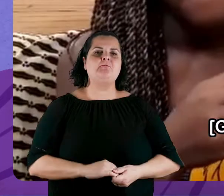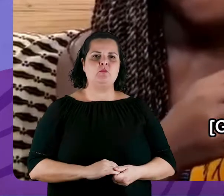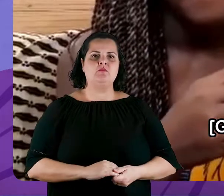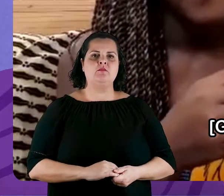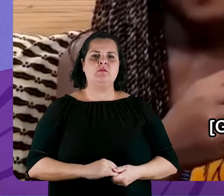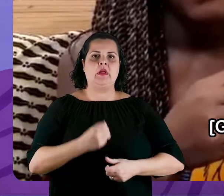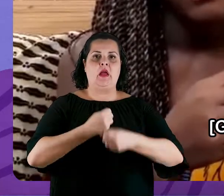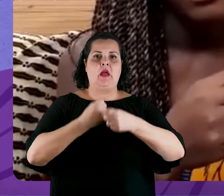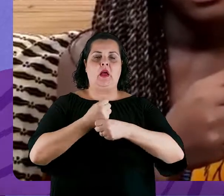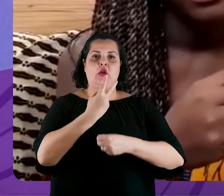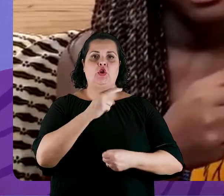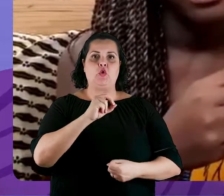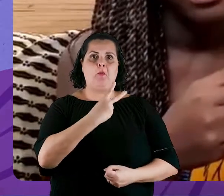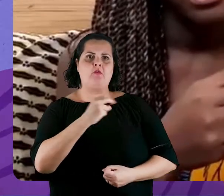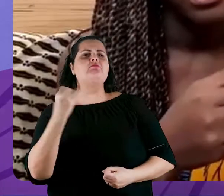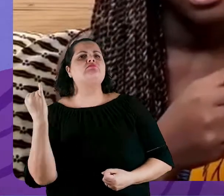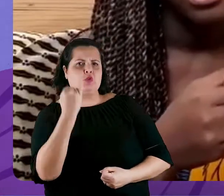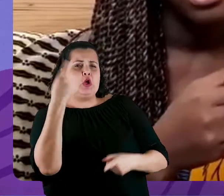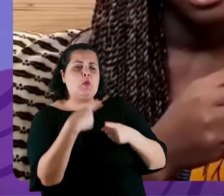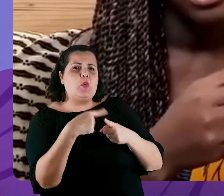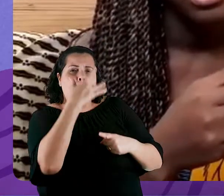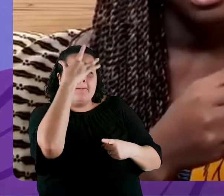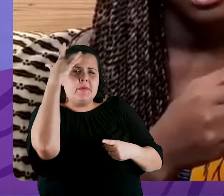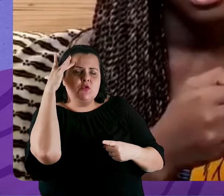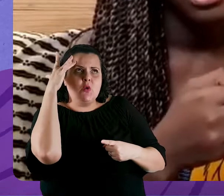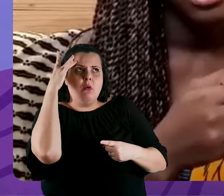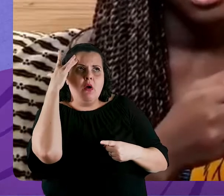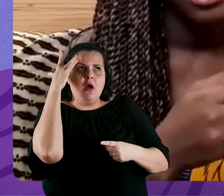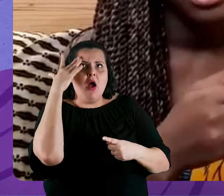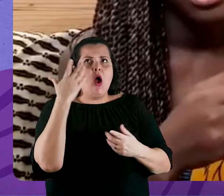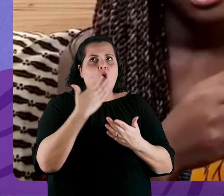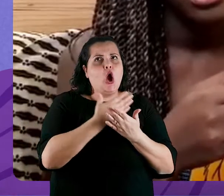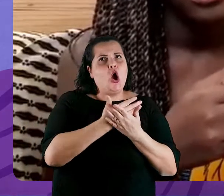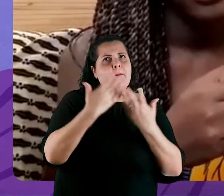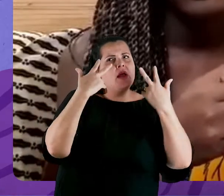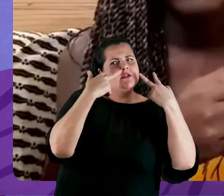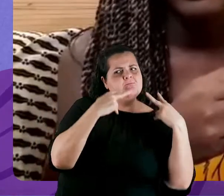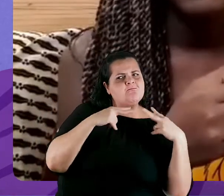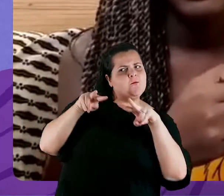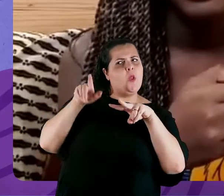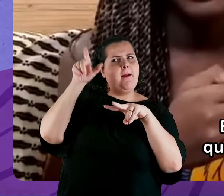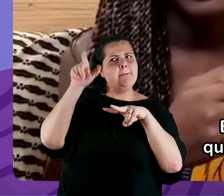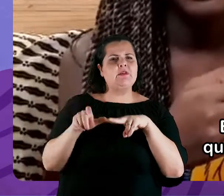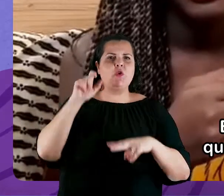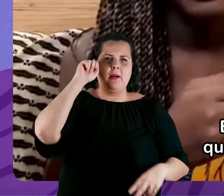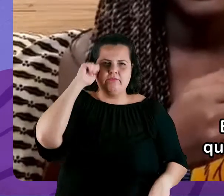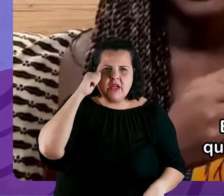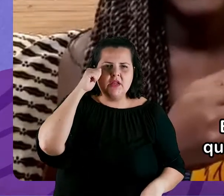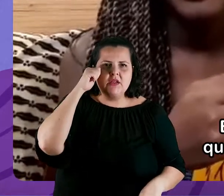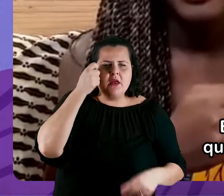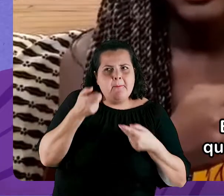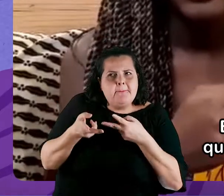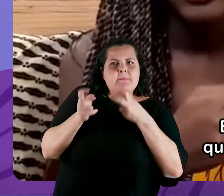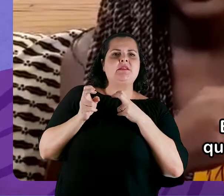muito importante para isso, sabe? As pessoas passarem a olhar para a causa, para além de ser uma coisa somente das pessoas negras, elas passaram a olhar